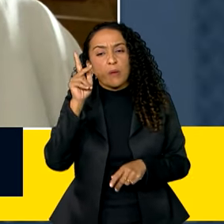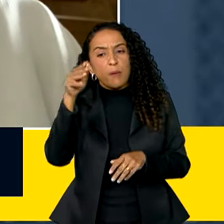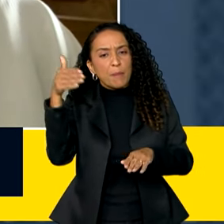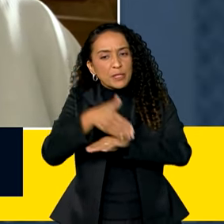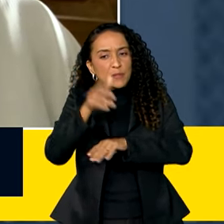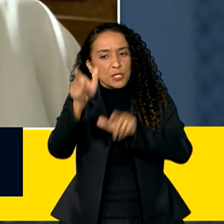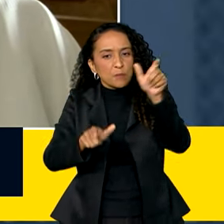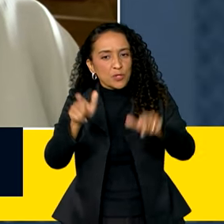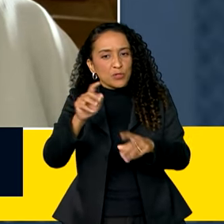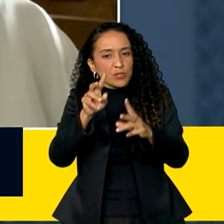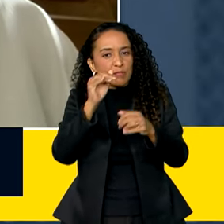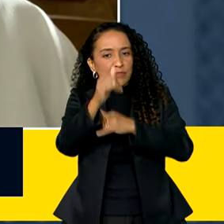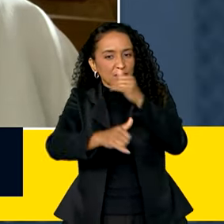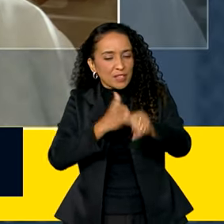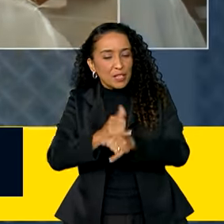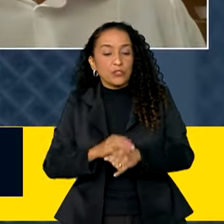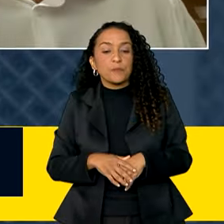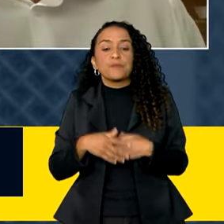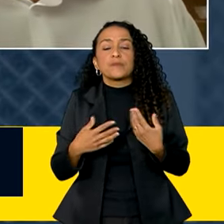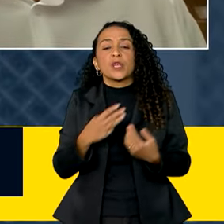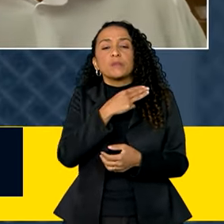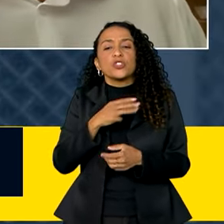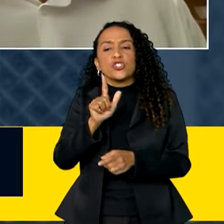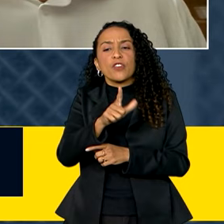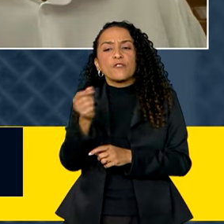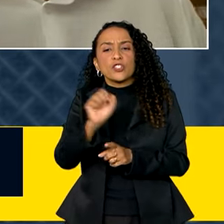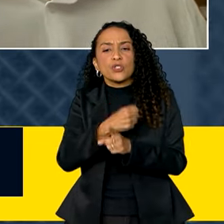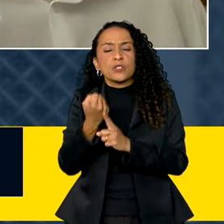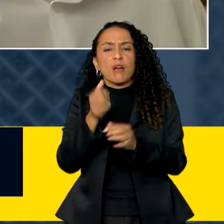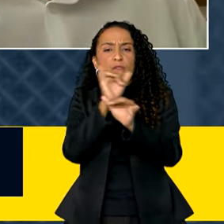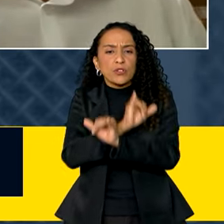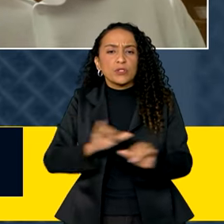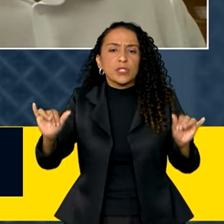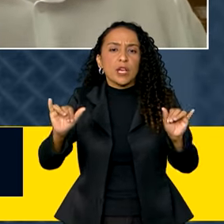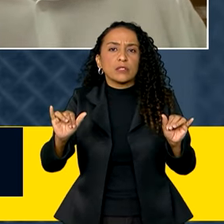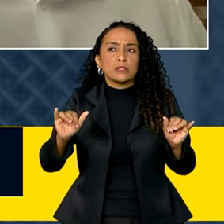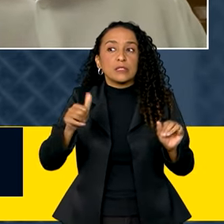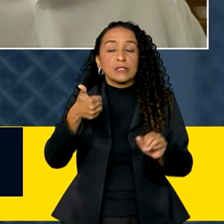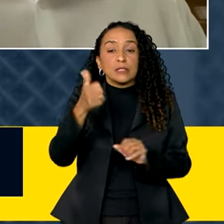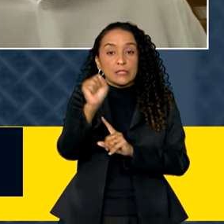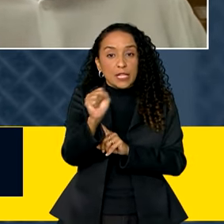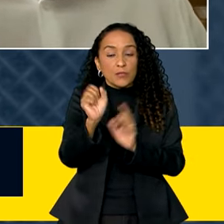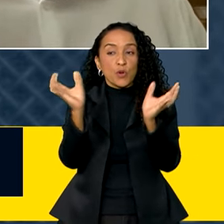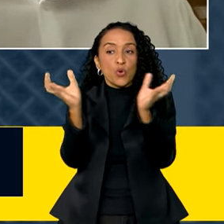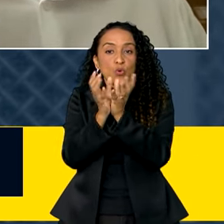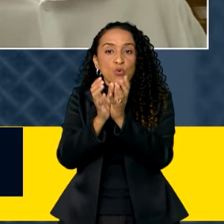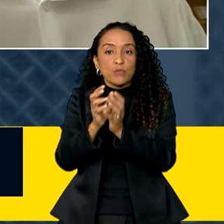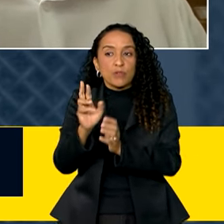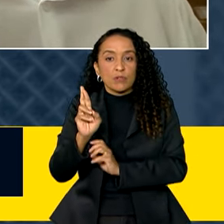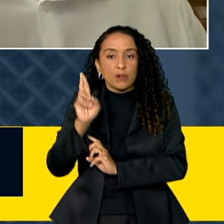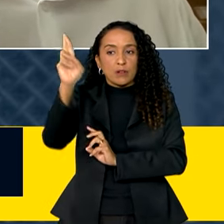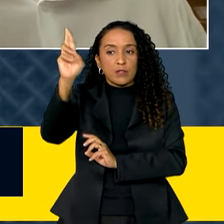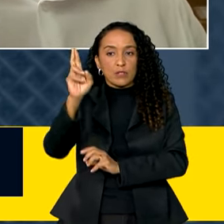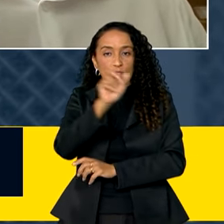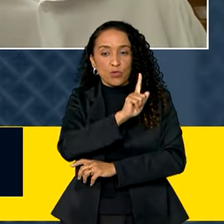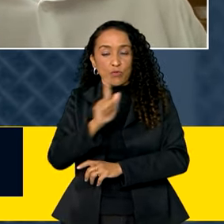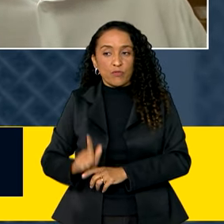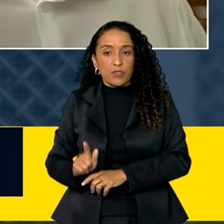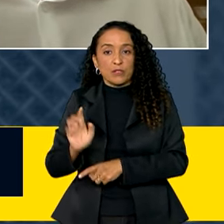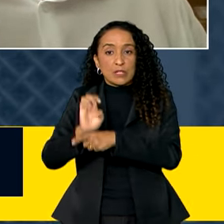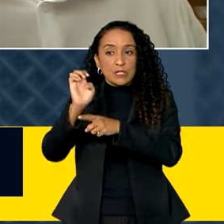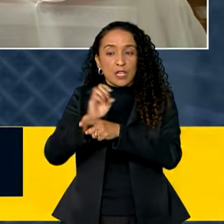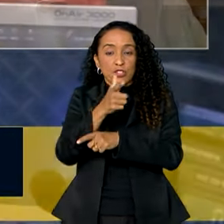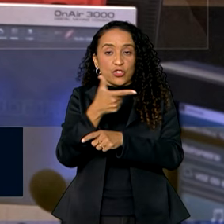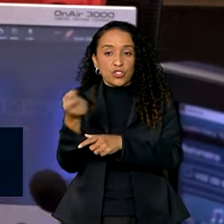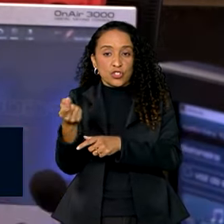pessoas pela internet. Ministro, o G20 Social foi anunciado na 18ª Cúpula de Chefes do Governo e Estado do